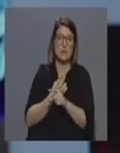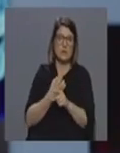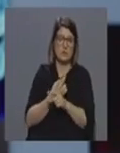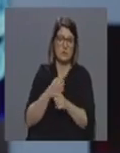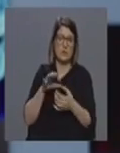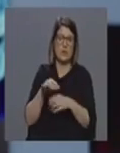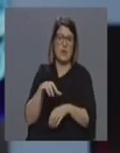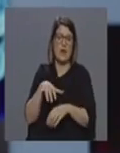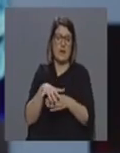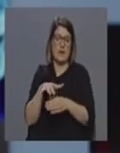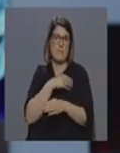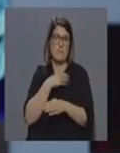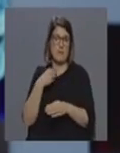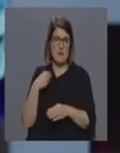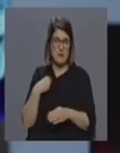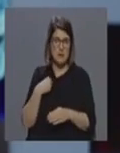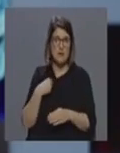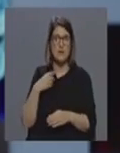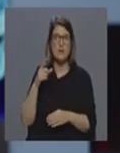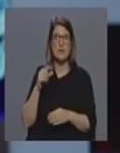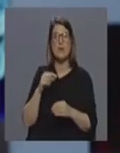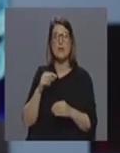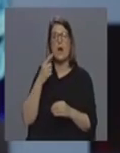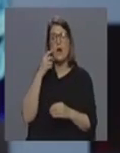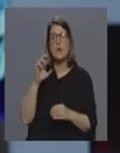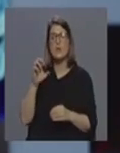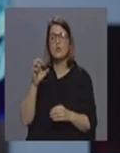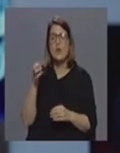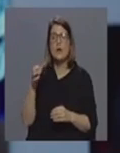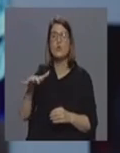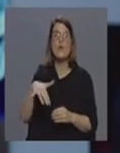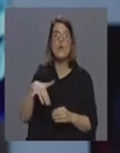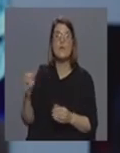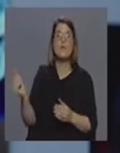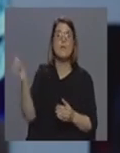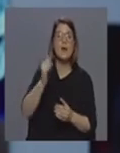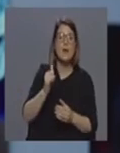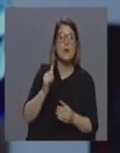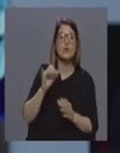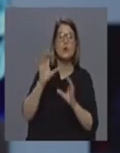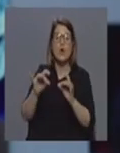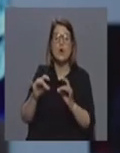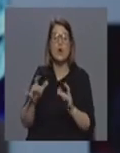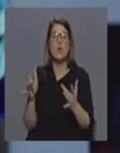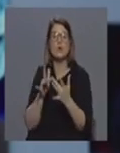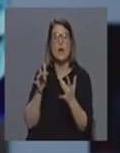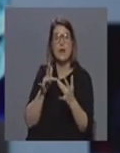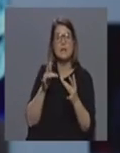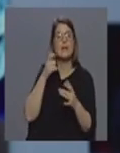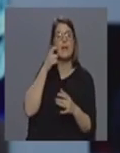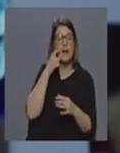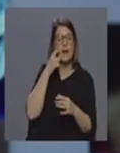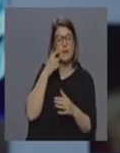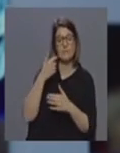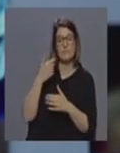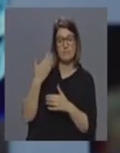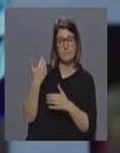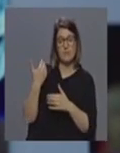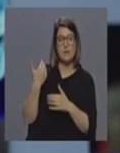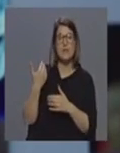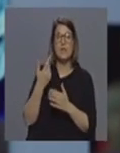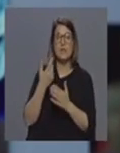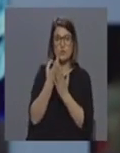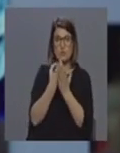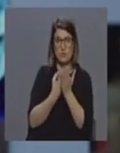clínica juntar entretanto também com a vertente epidemiológica de onde é que a pessoa veio por onde é que passou com quem a contactou nos últimos dias e após esse